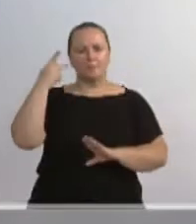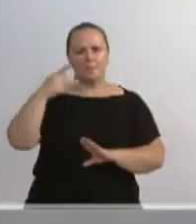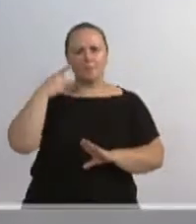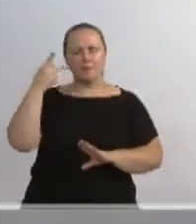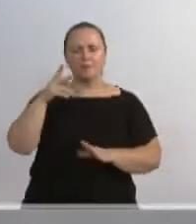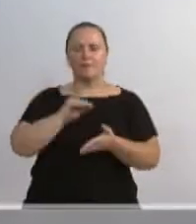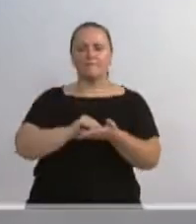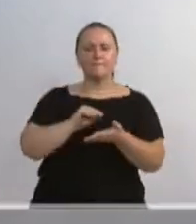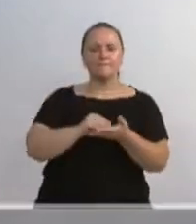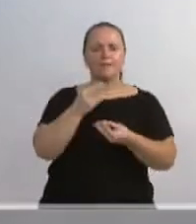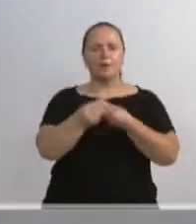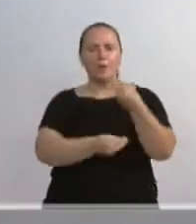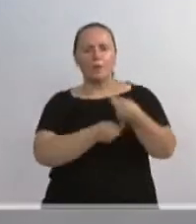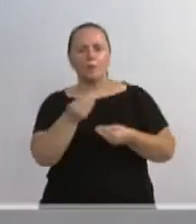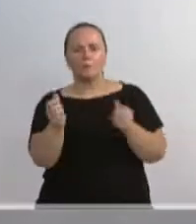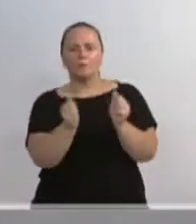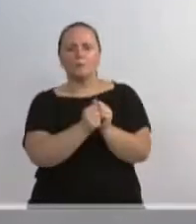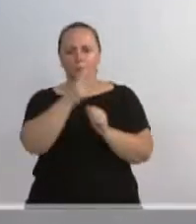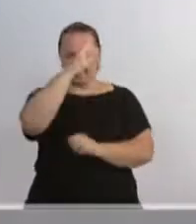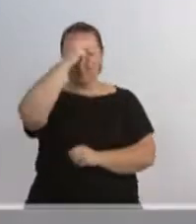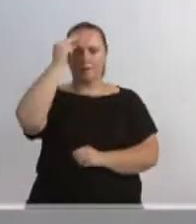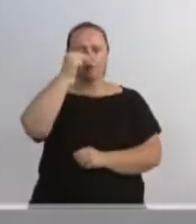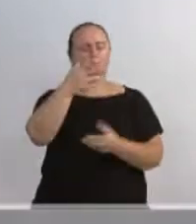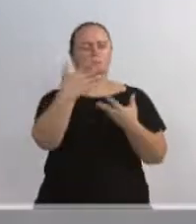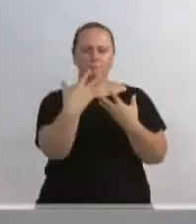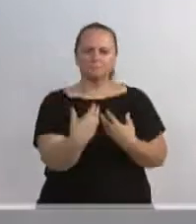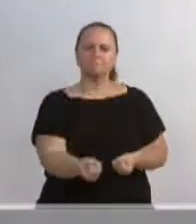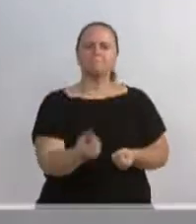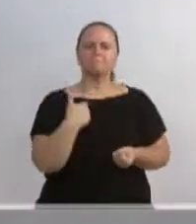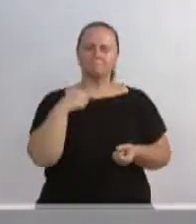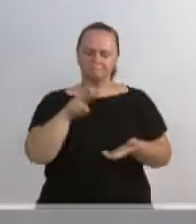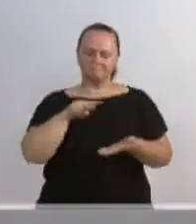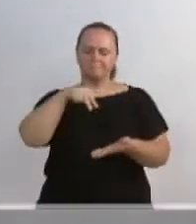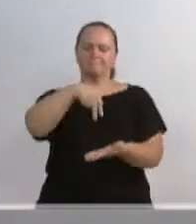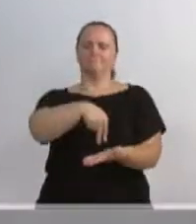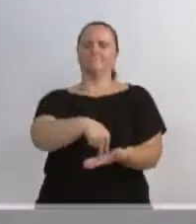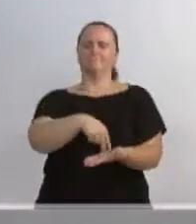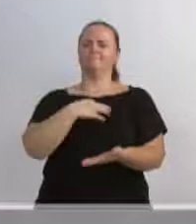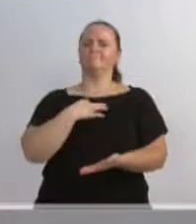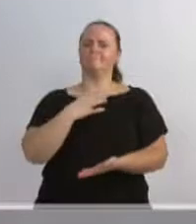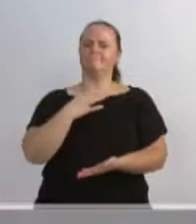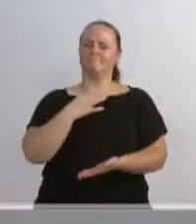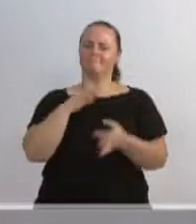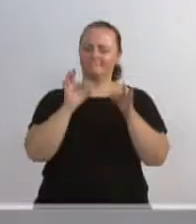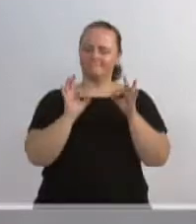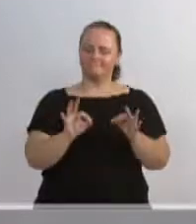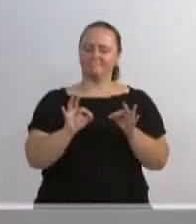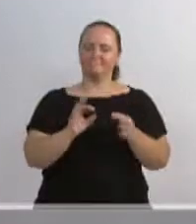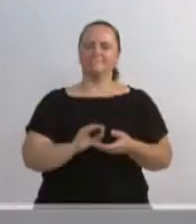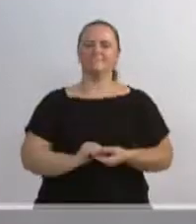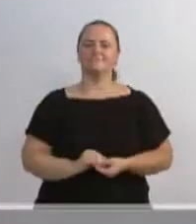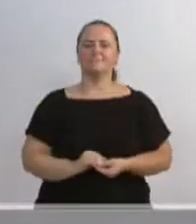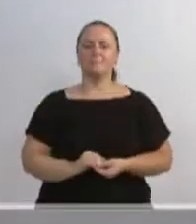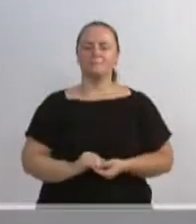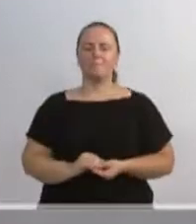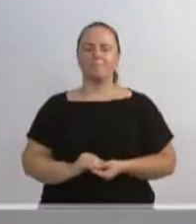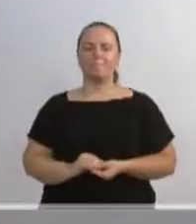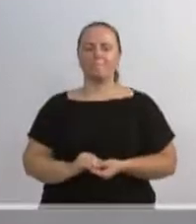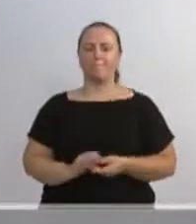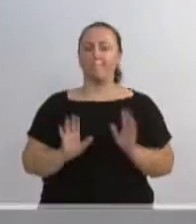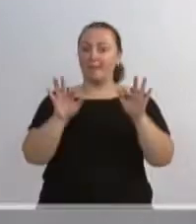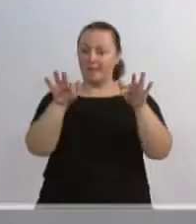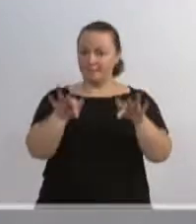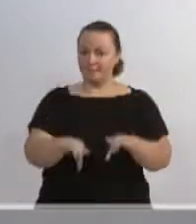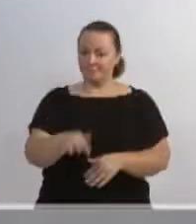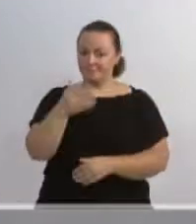com o nosso executivo, vocês podem contar conosco certamente. Para finalizar, eu